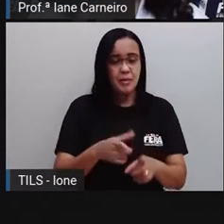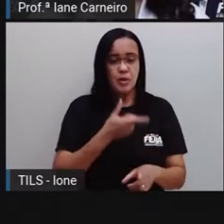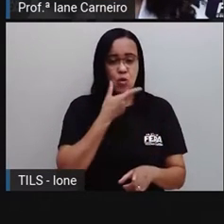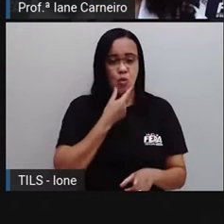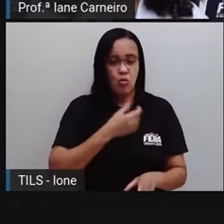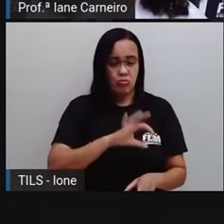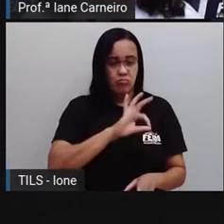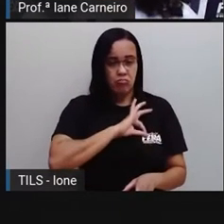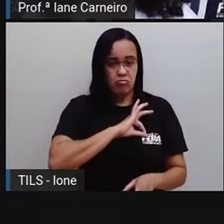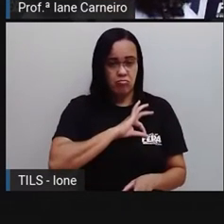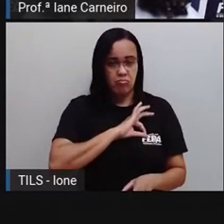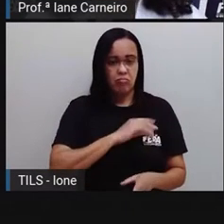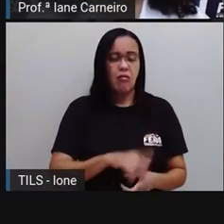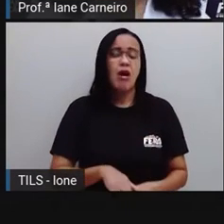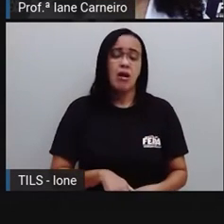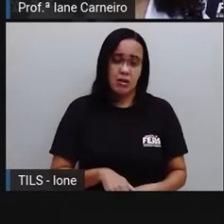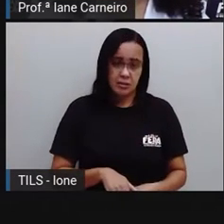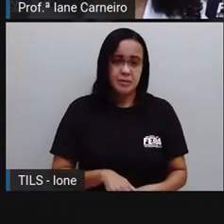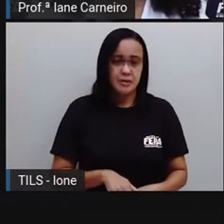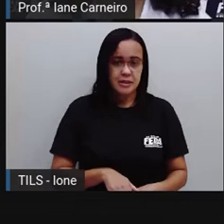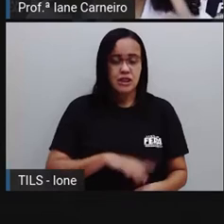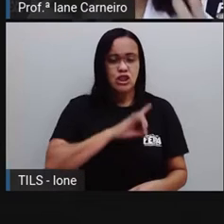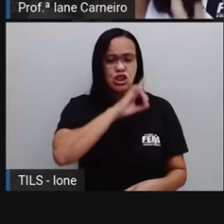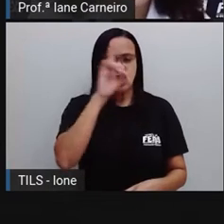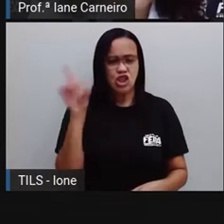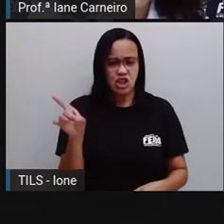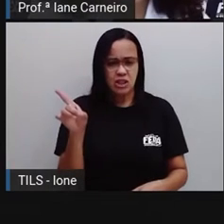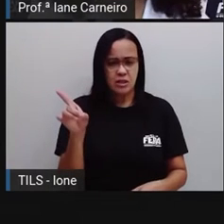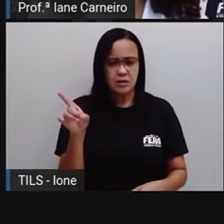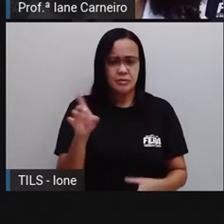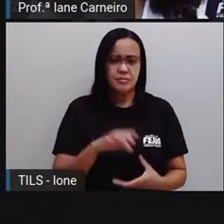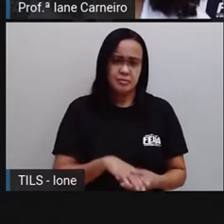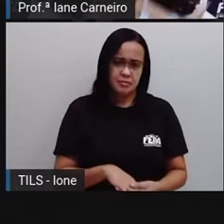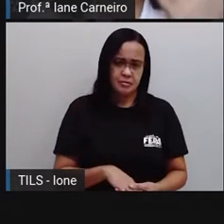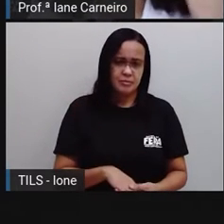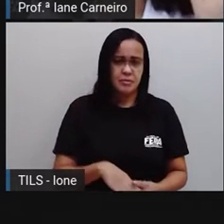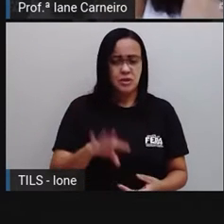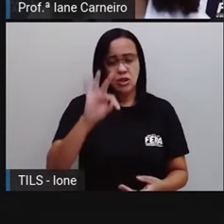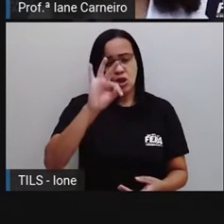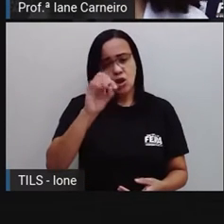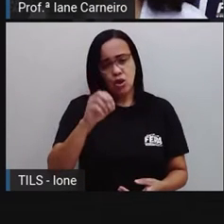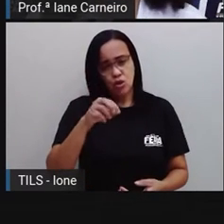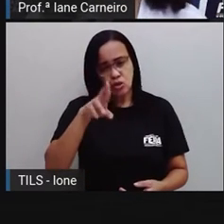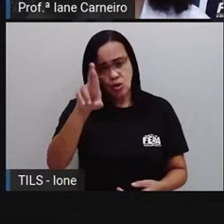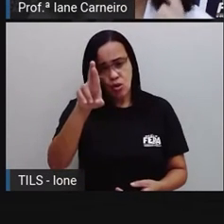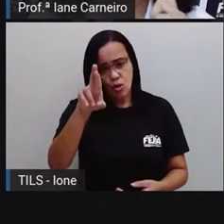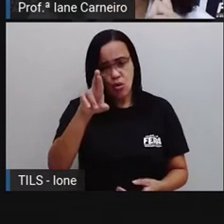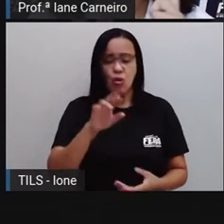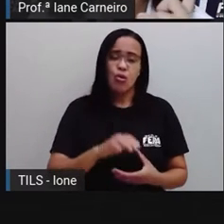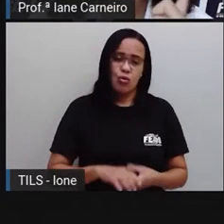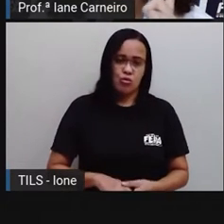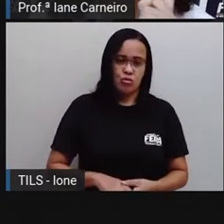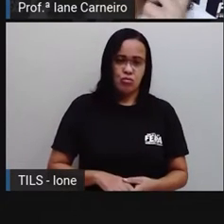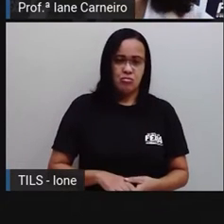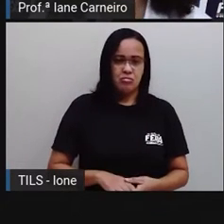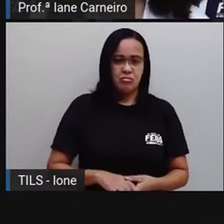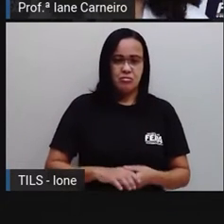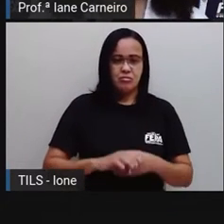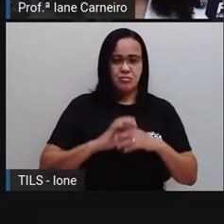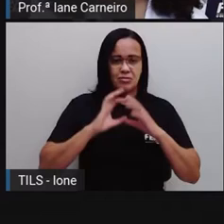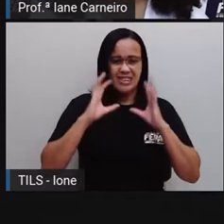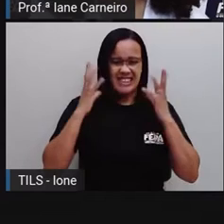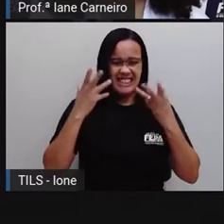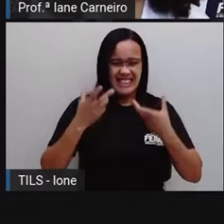por exemplo, vai ficar tia. Vai ficar to, né? Tragão e é dra, dra.